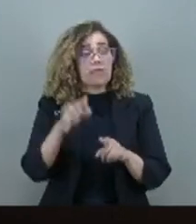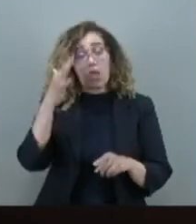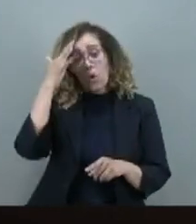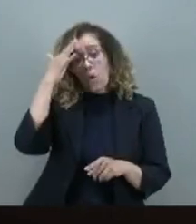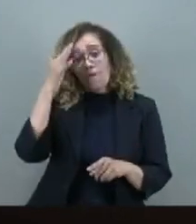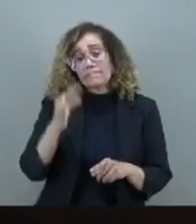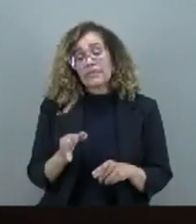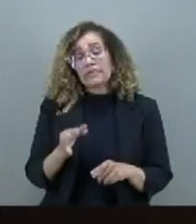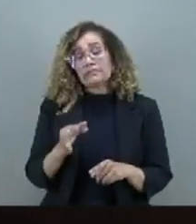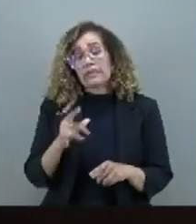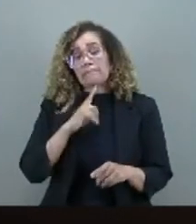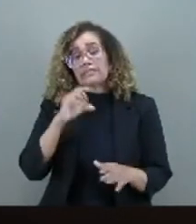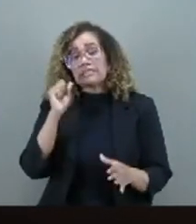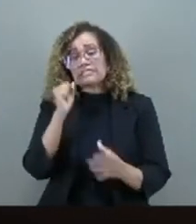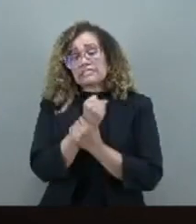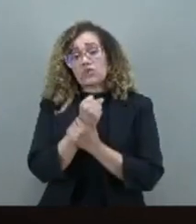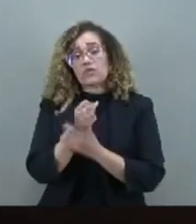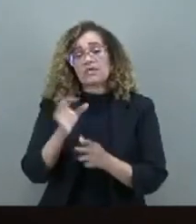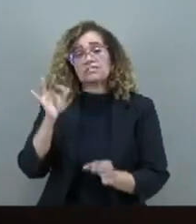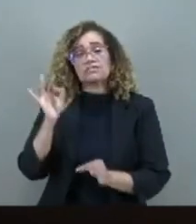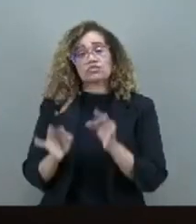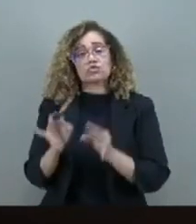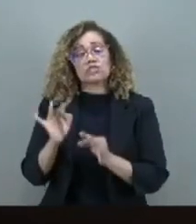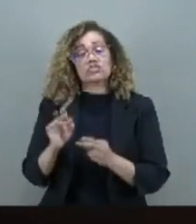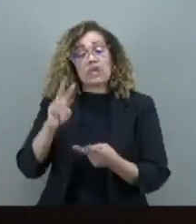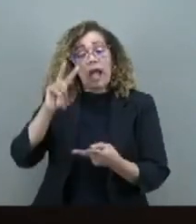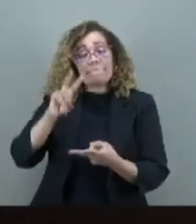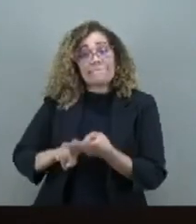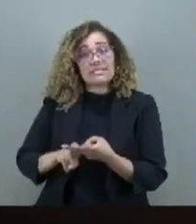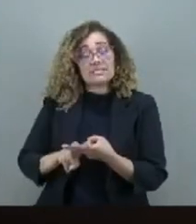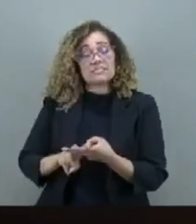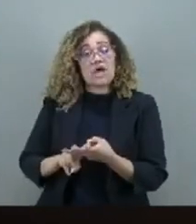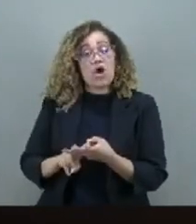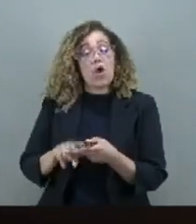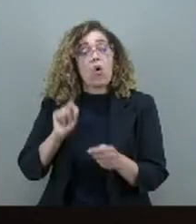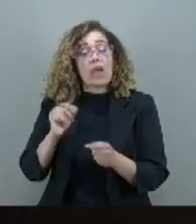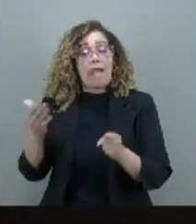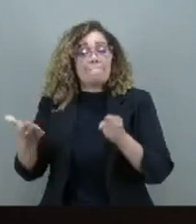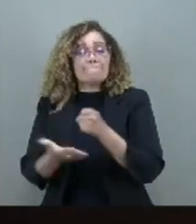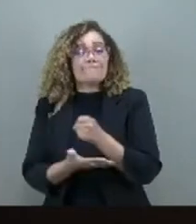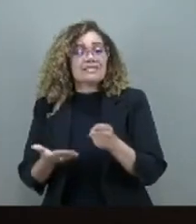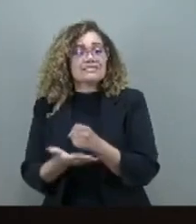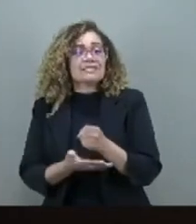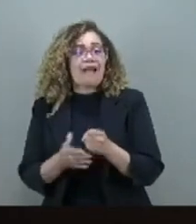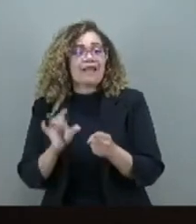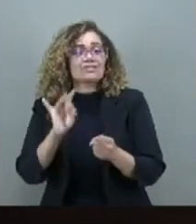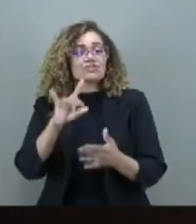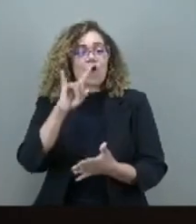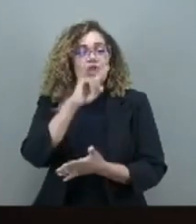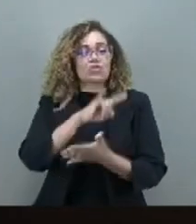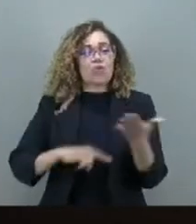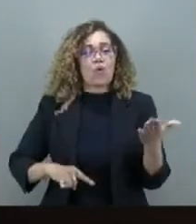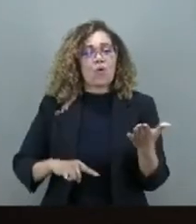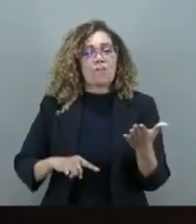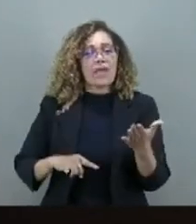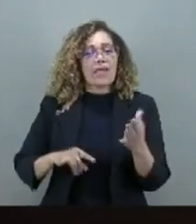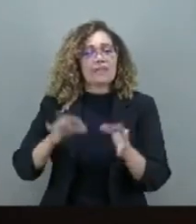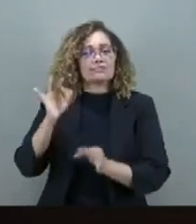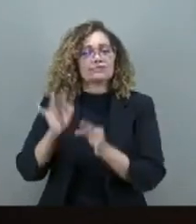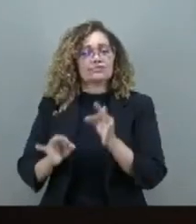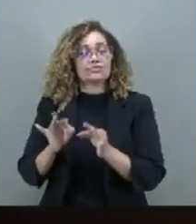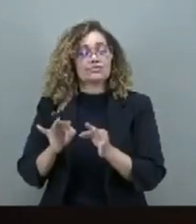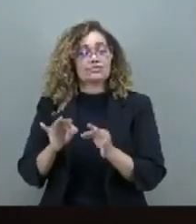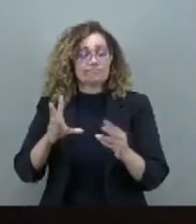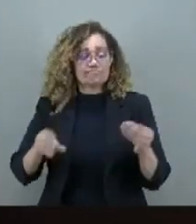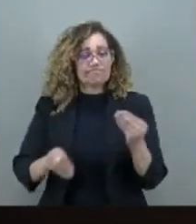para a maior segurança jurídica, a prisão deve ser baseada apenas em documentos oficiais. Concluindo,